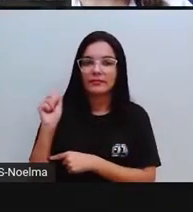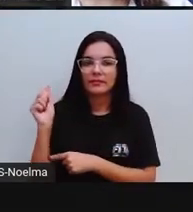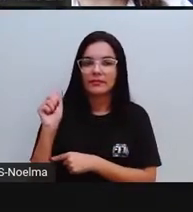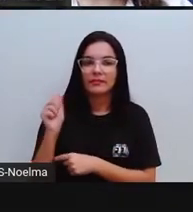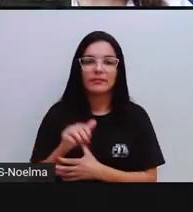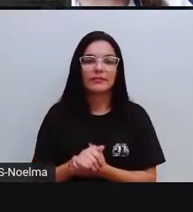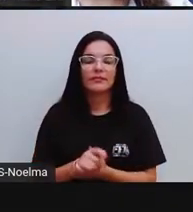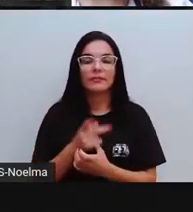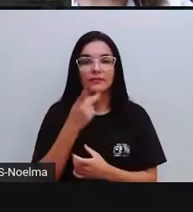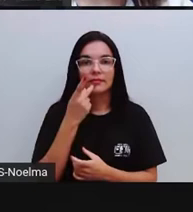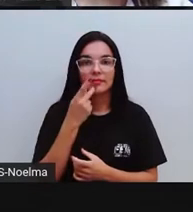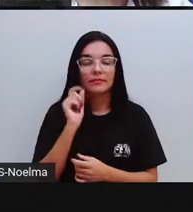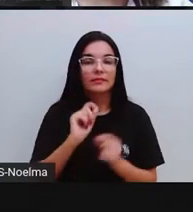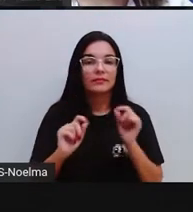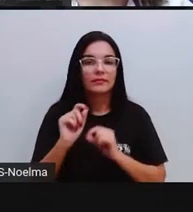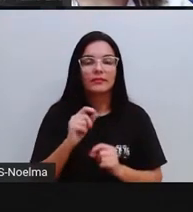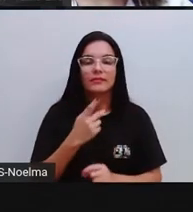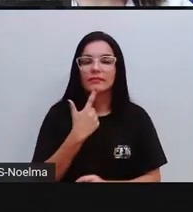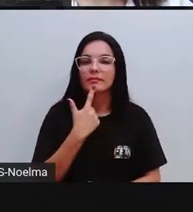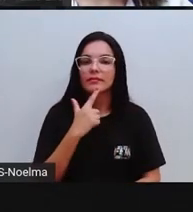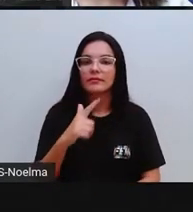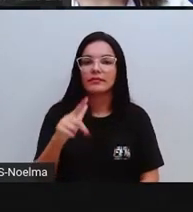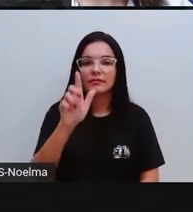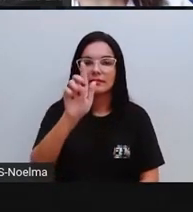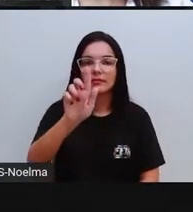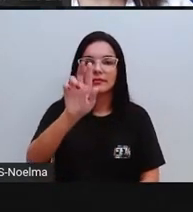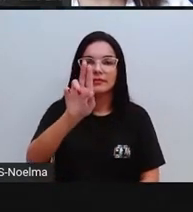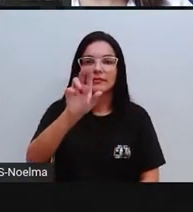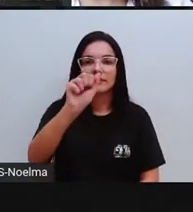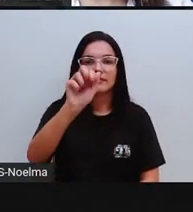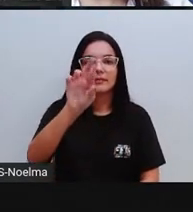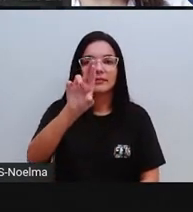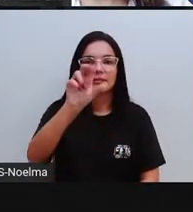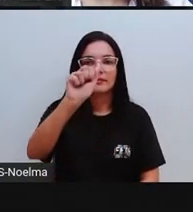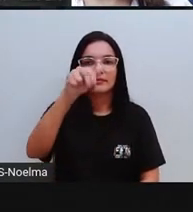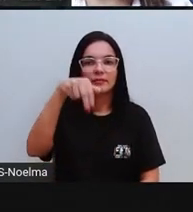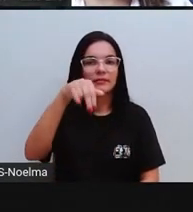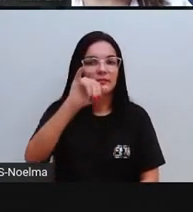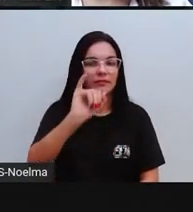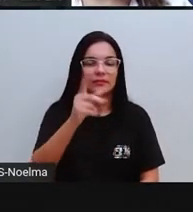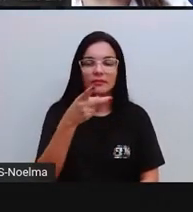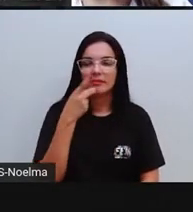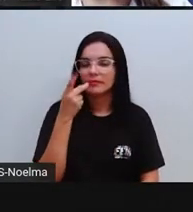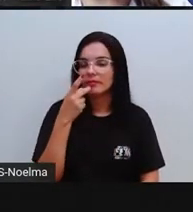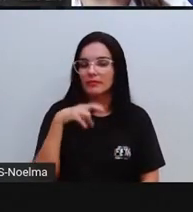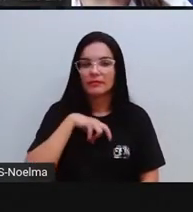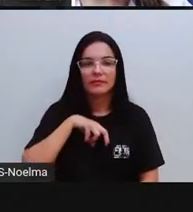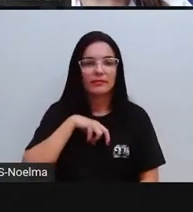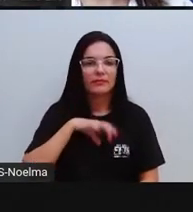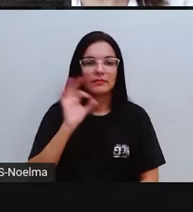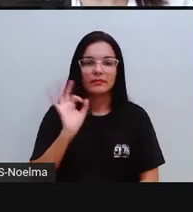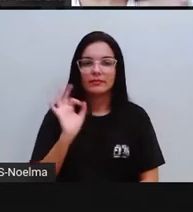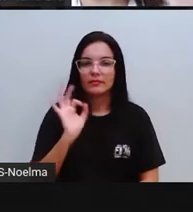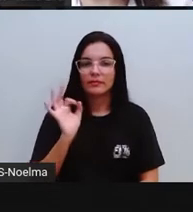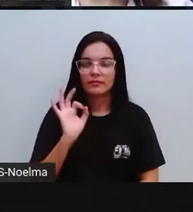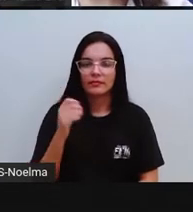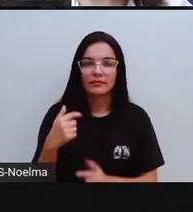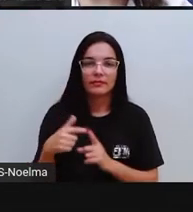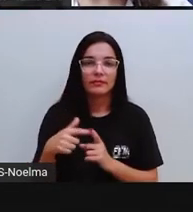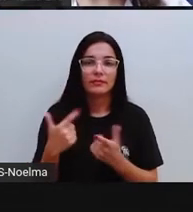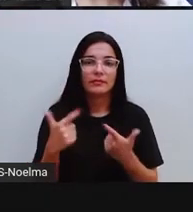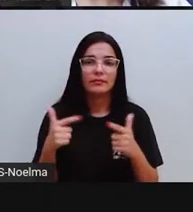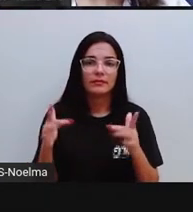falam o guarani, tá? Não falam o português, até porque muitos não